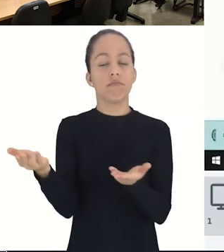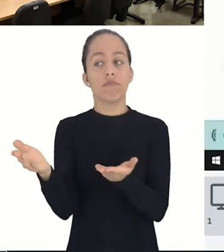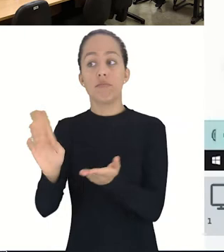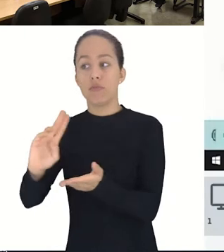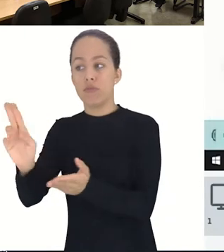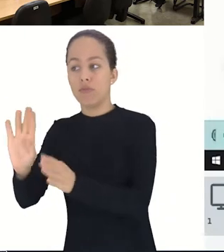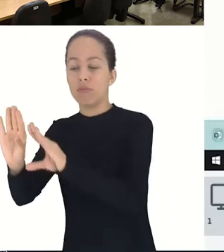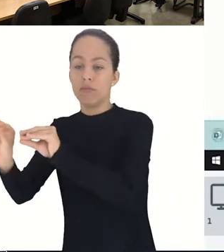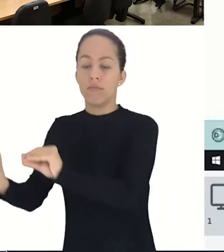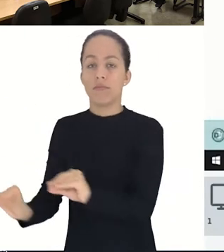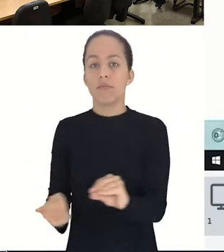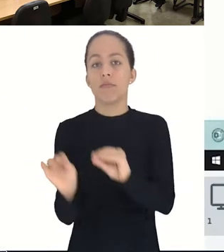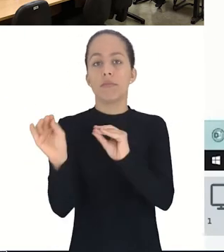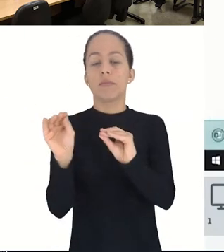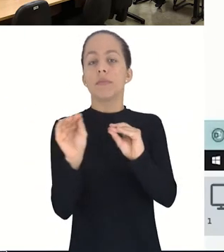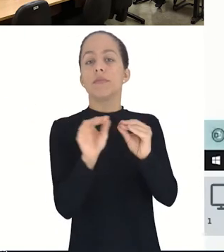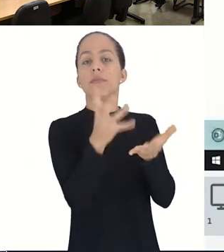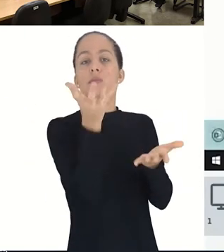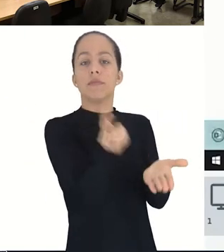com a realização do sorteio.